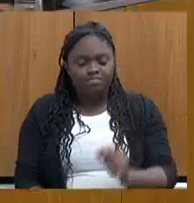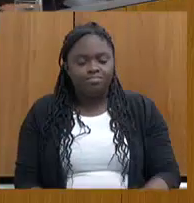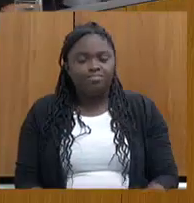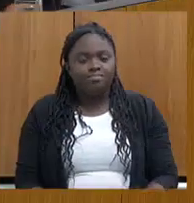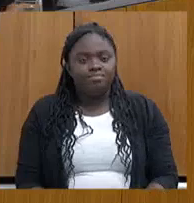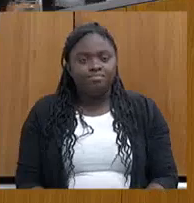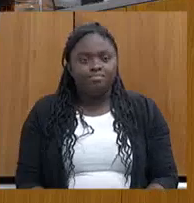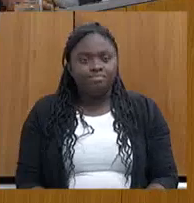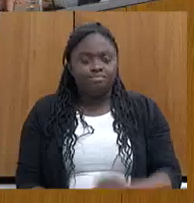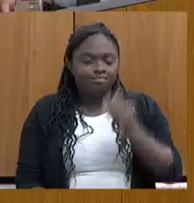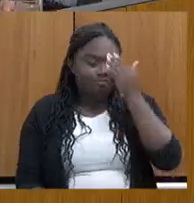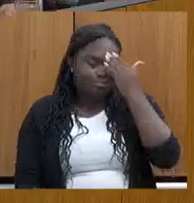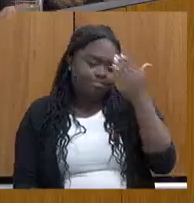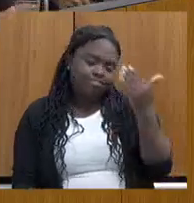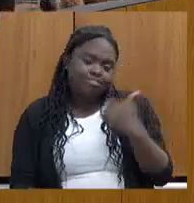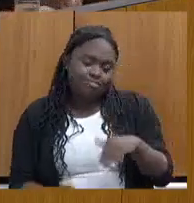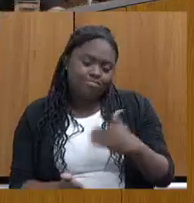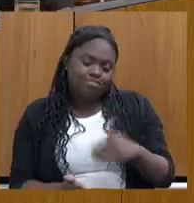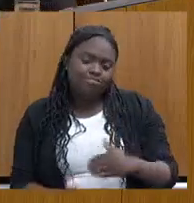Obrigado, secretária.